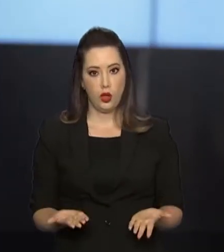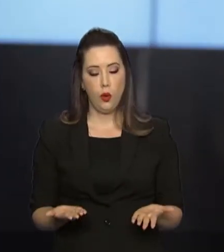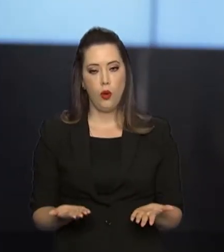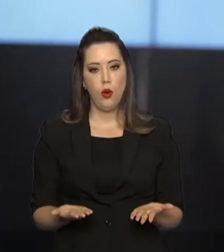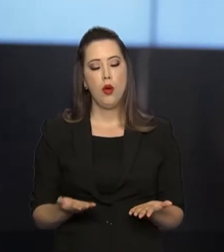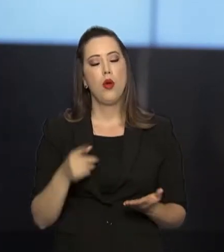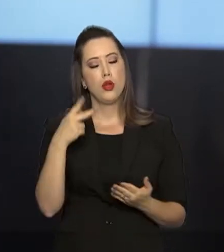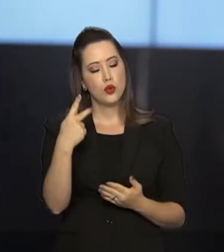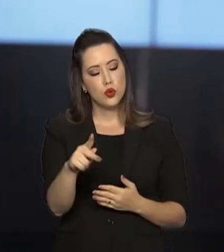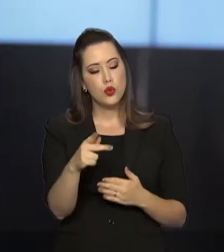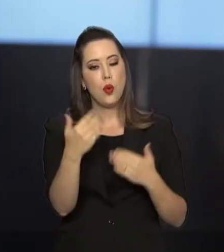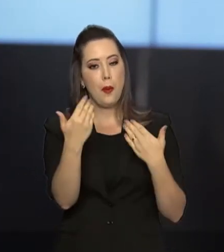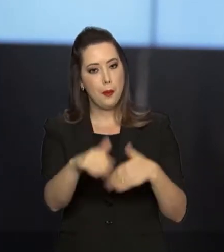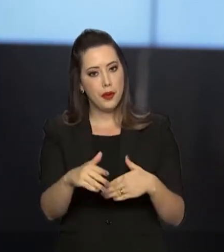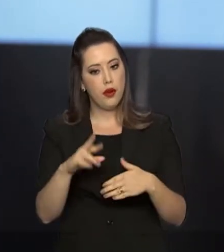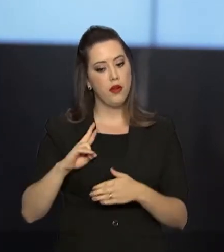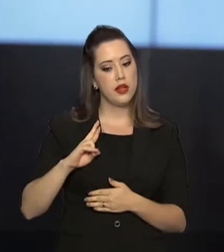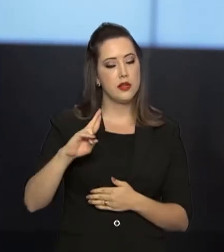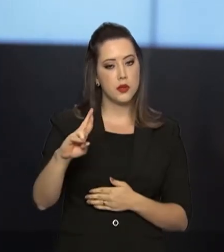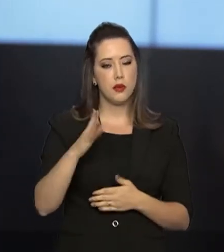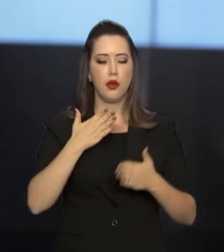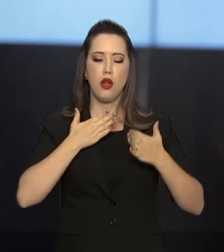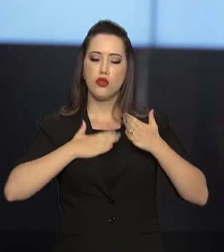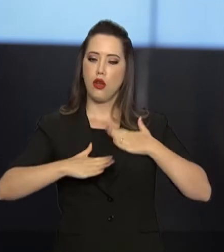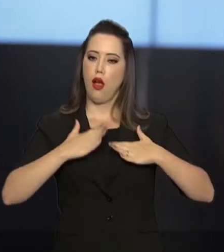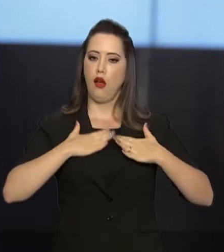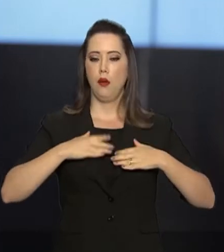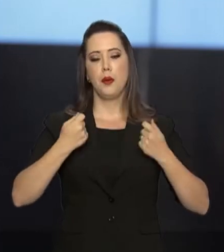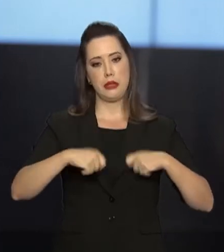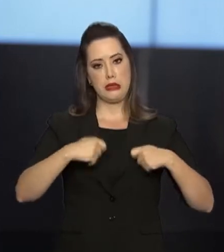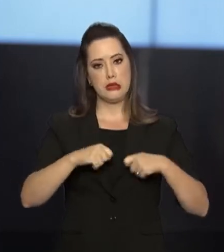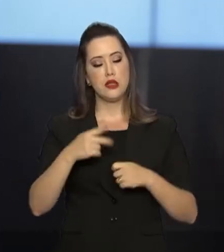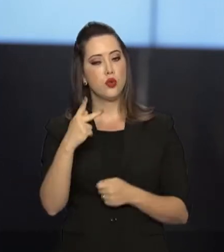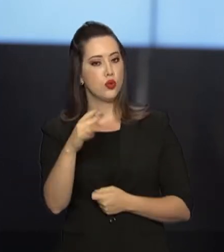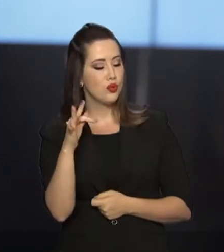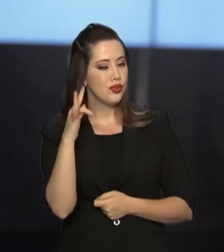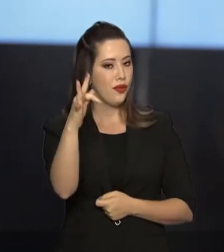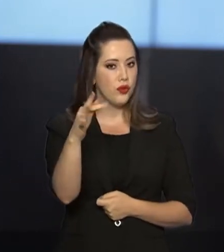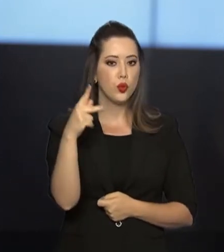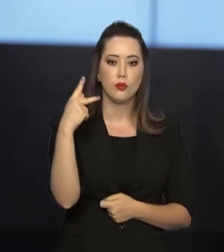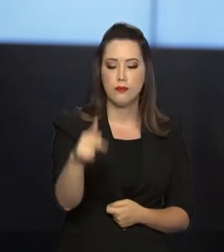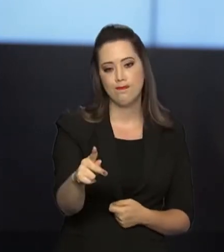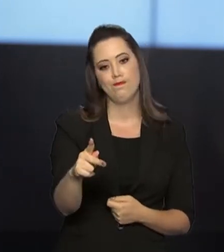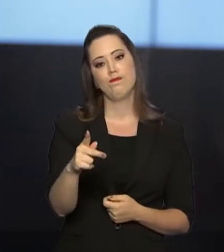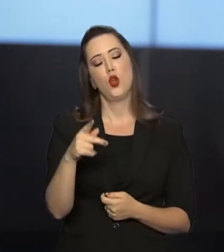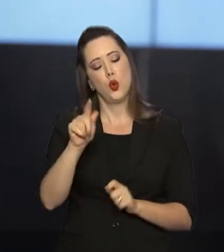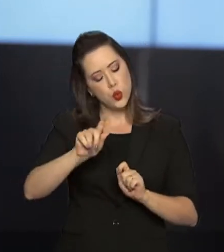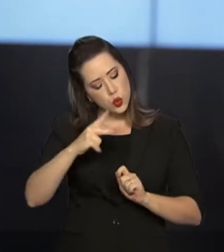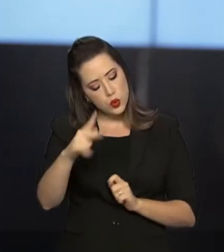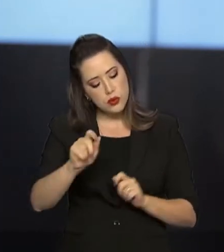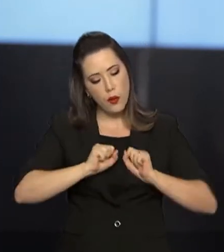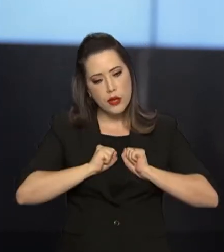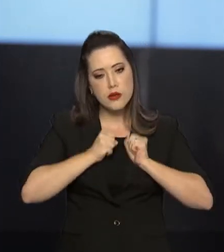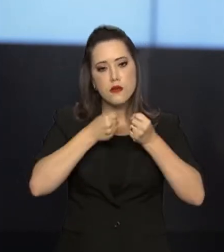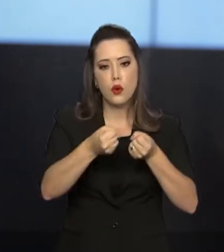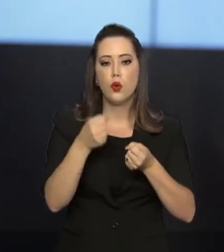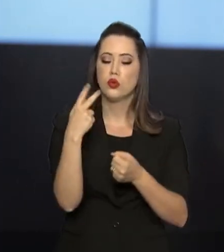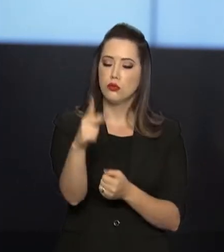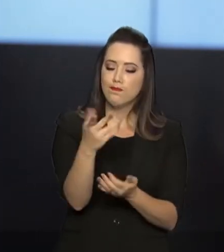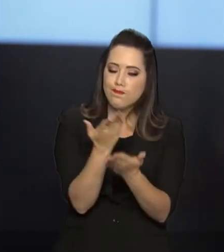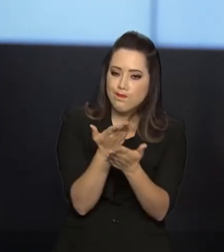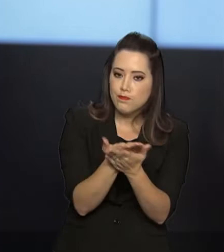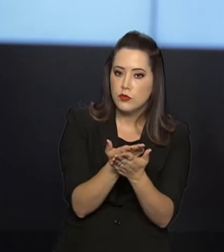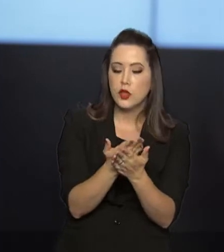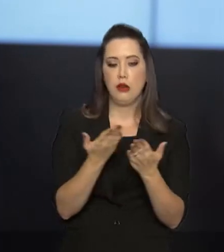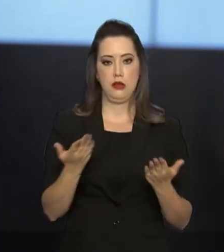faça a prova com responsabilidade, com calma. Lembre que o seu futuro depende de você, do seu esforço, do que você estudou.